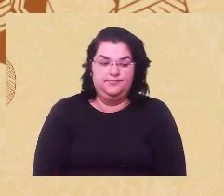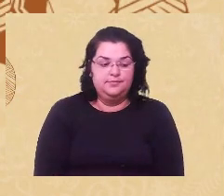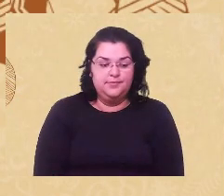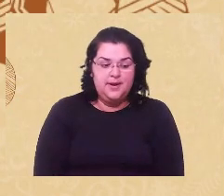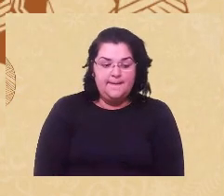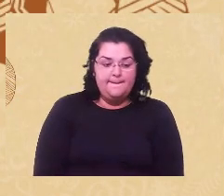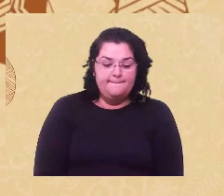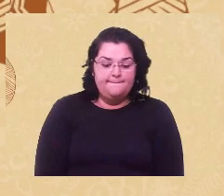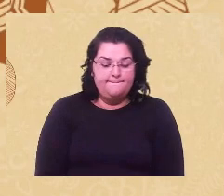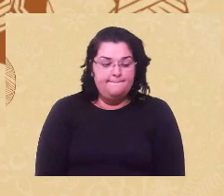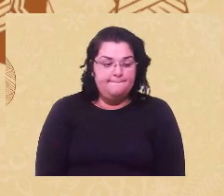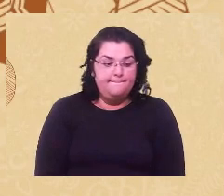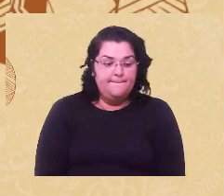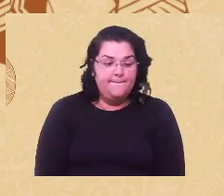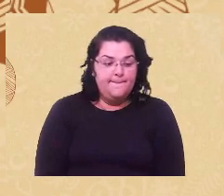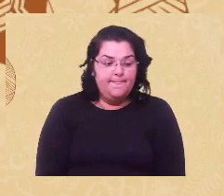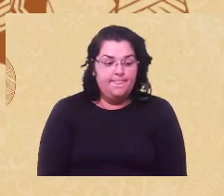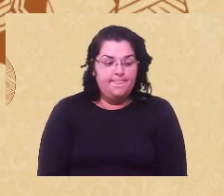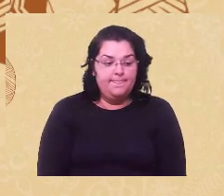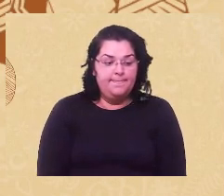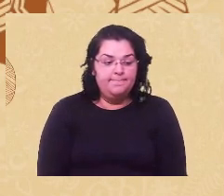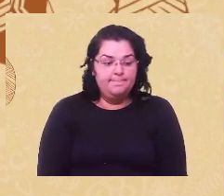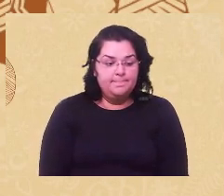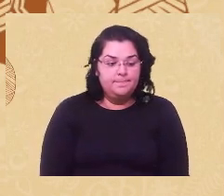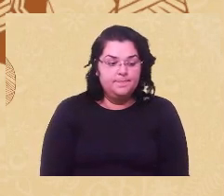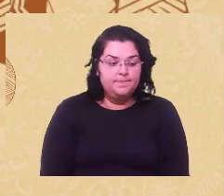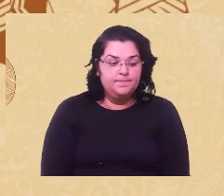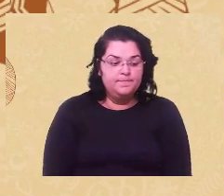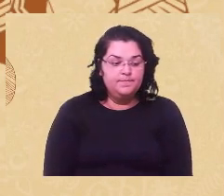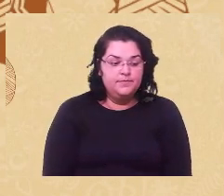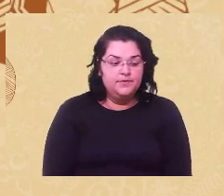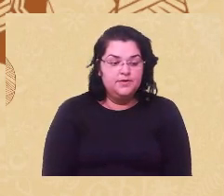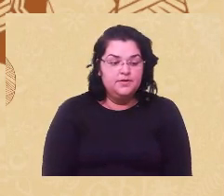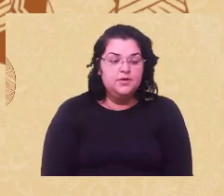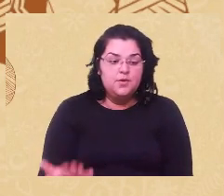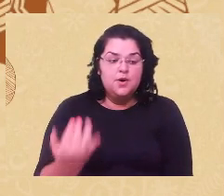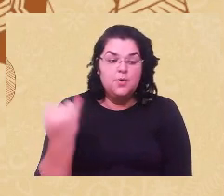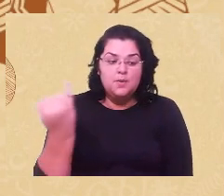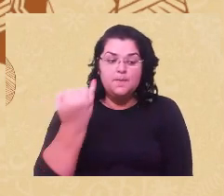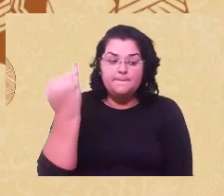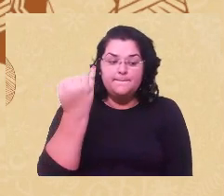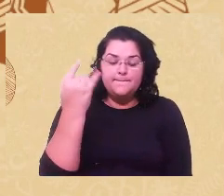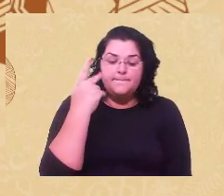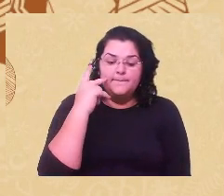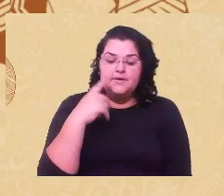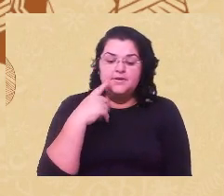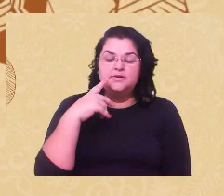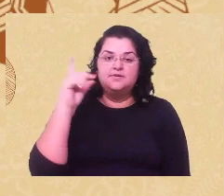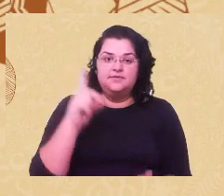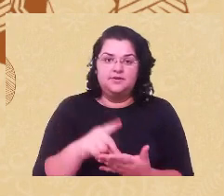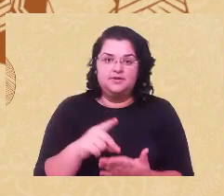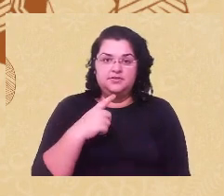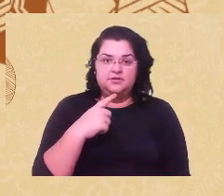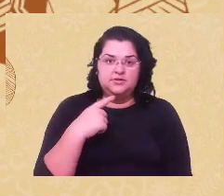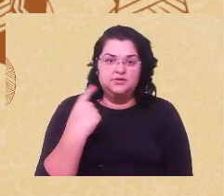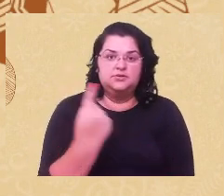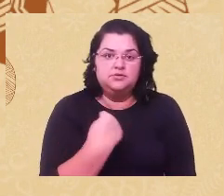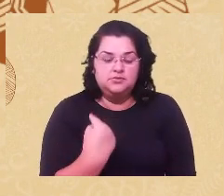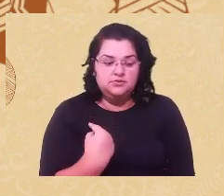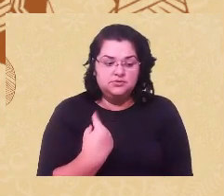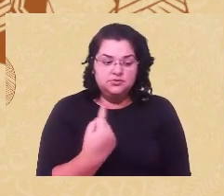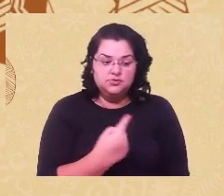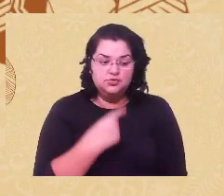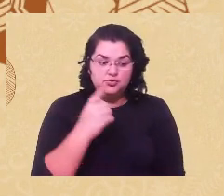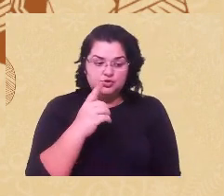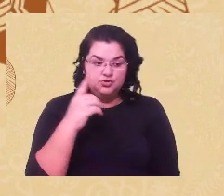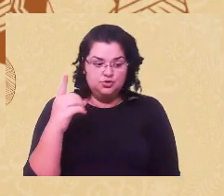E quais são algumas dessas ficções poderosas que até hoje operam com efeito de verdade sobre o nosso cotidiano, sobre